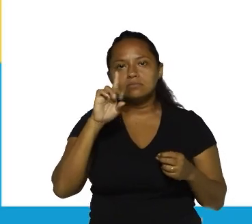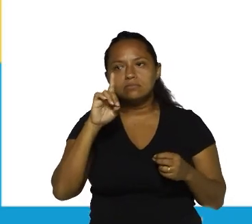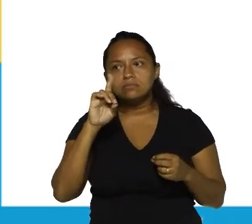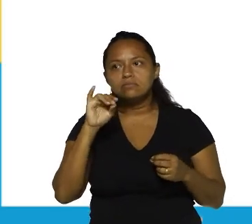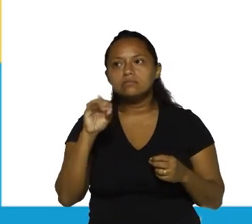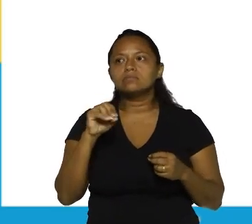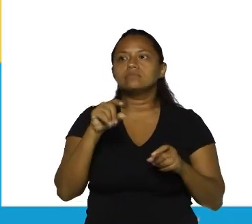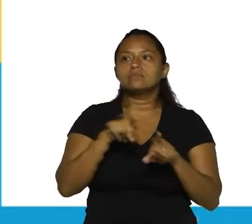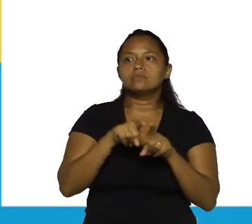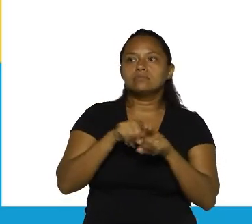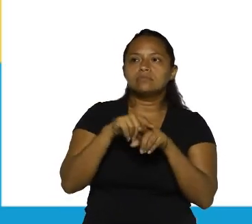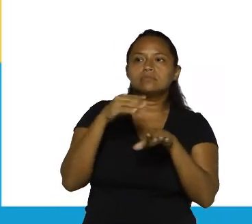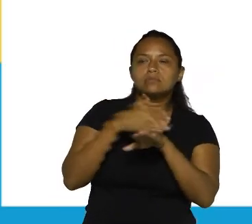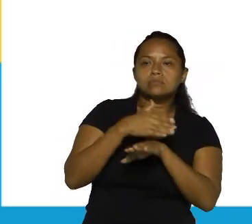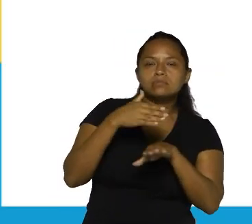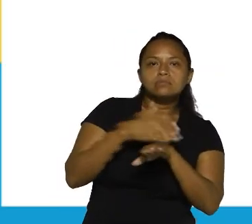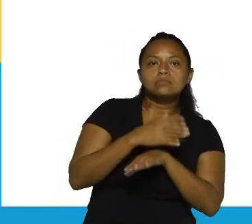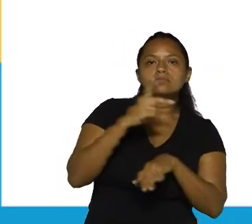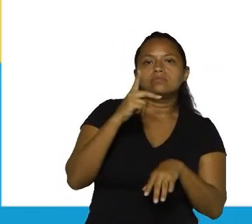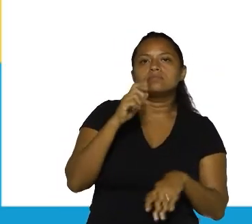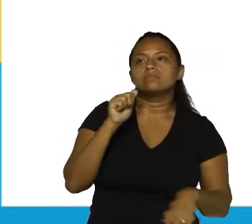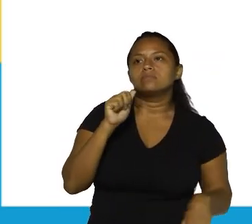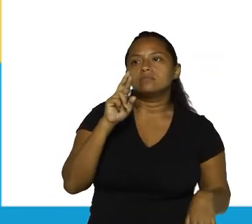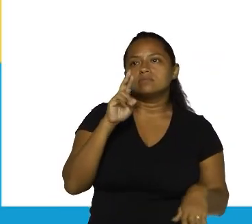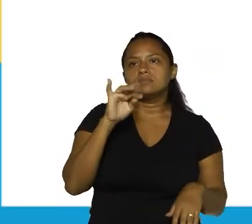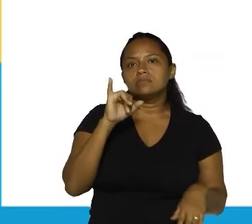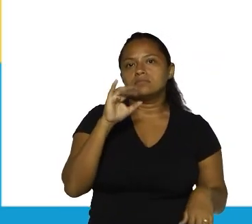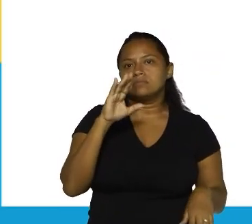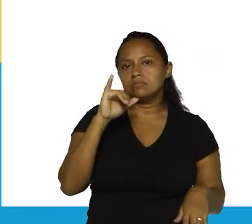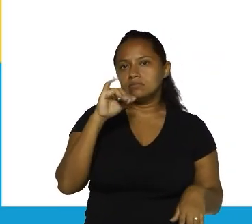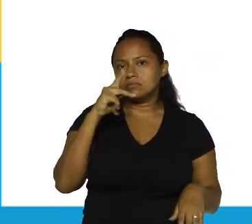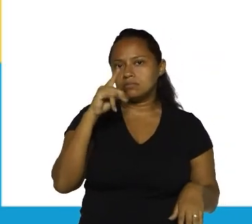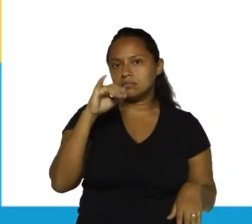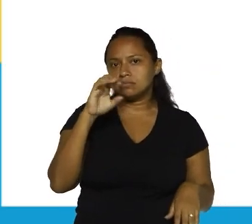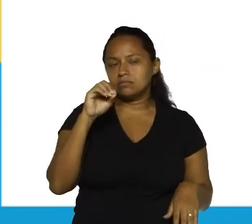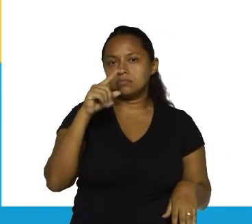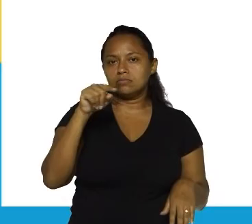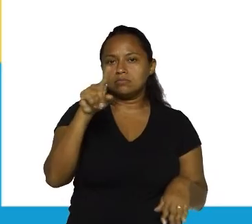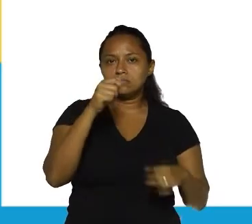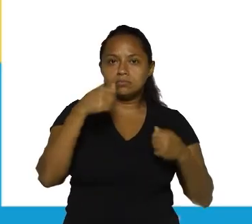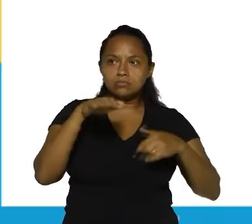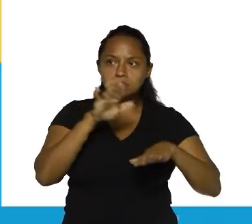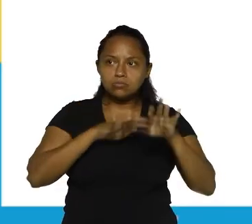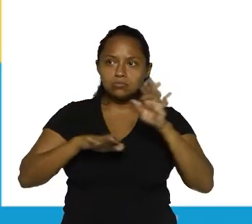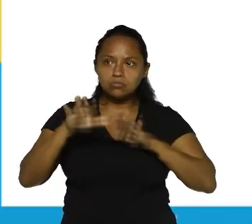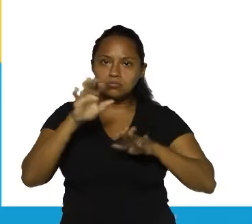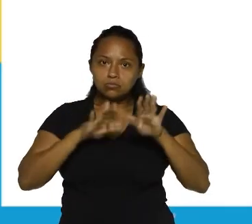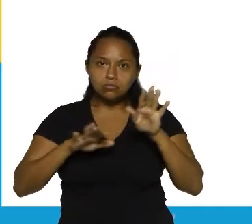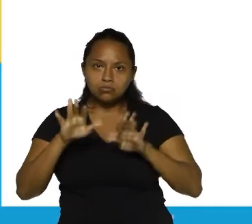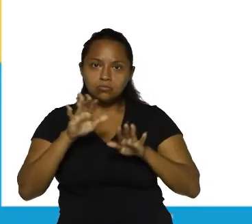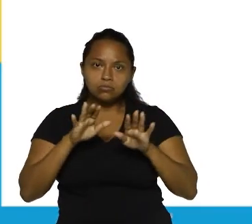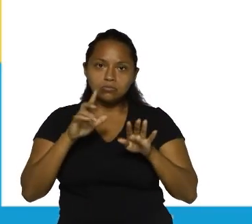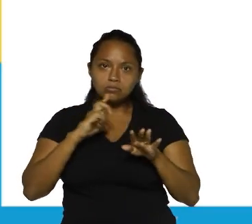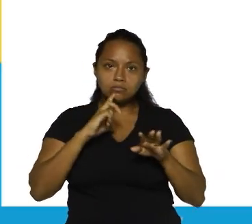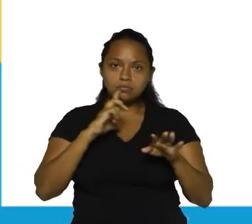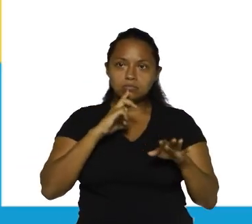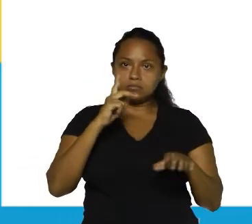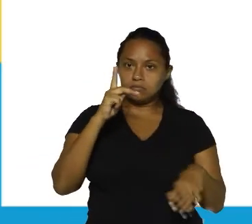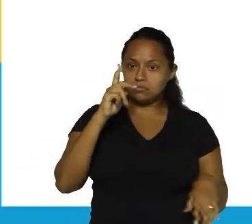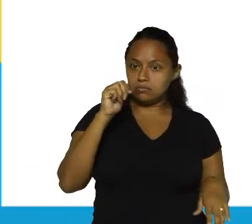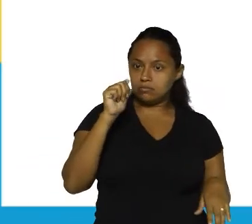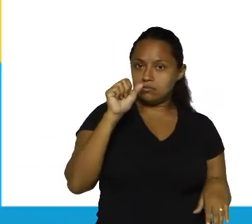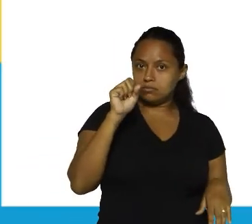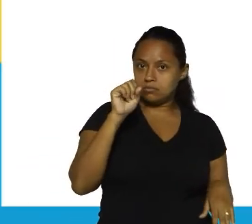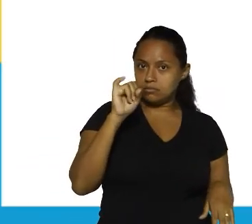infinitivo e participio. Com relação ao participio, é interessante vocês tomarem cuidado com os casos na voz passiva.